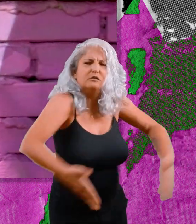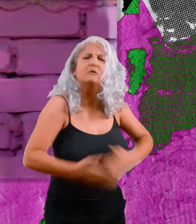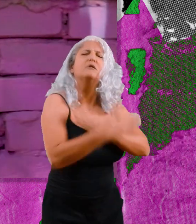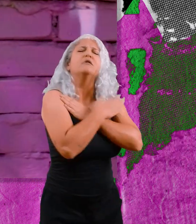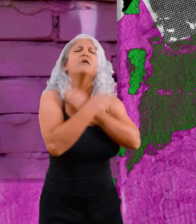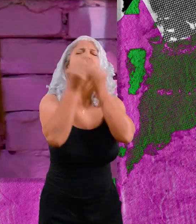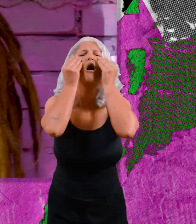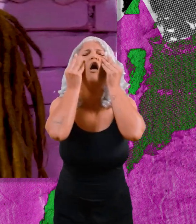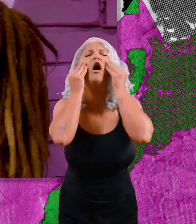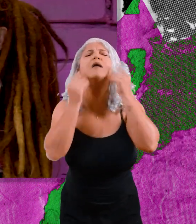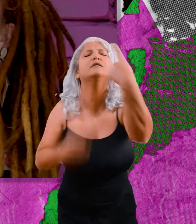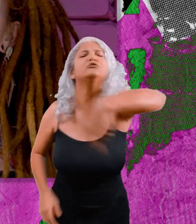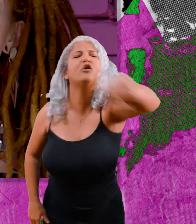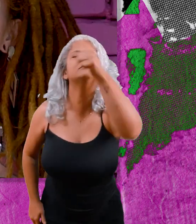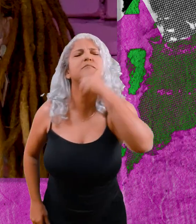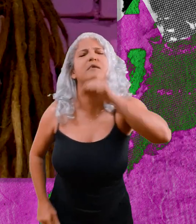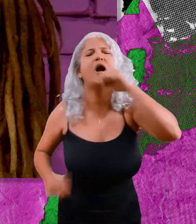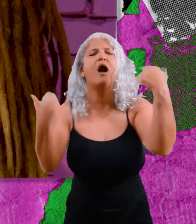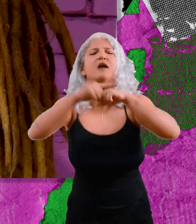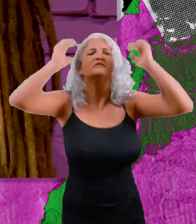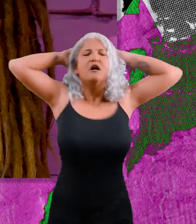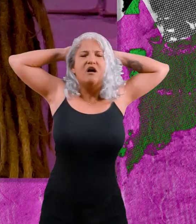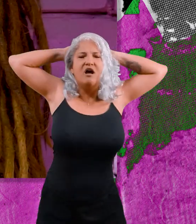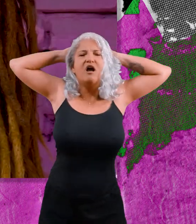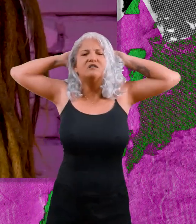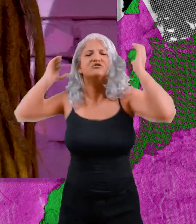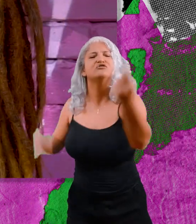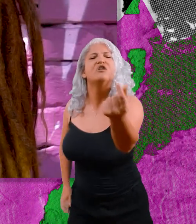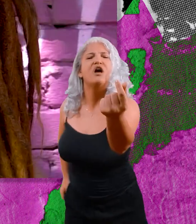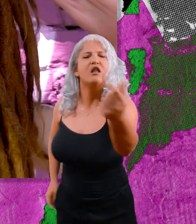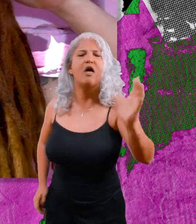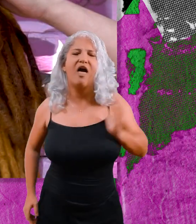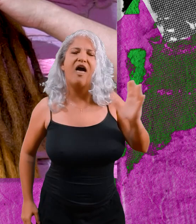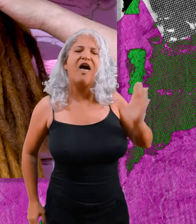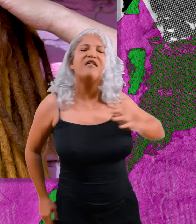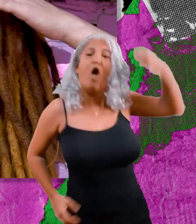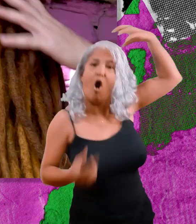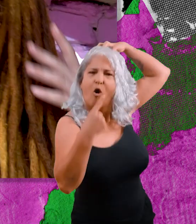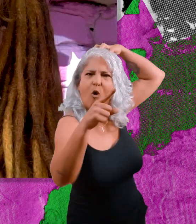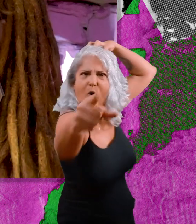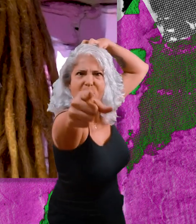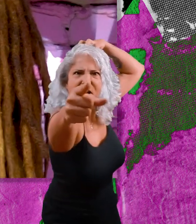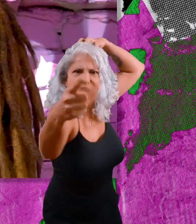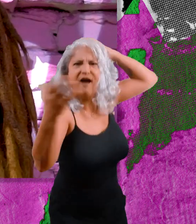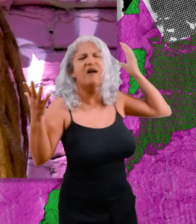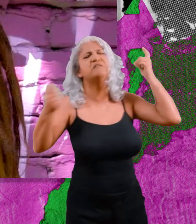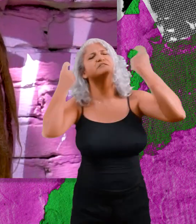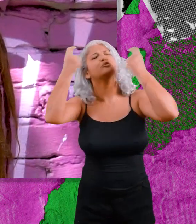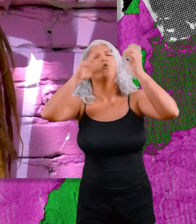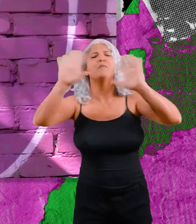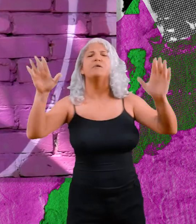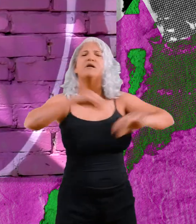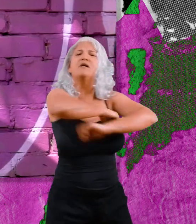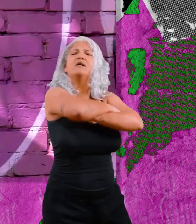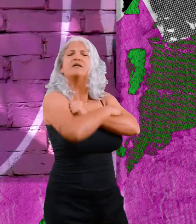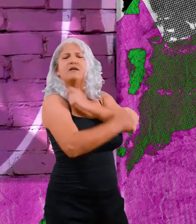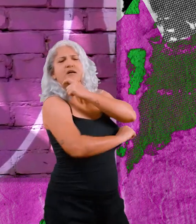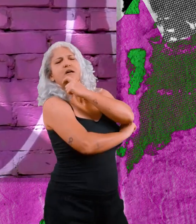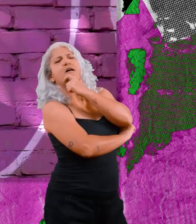vez que a nossa mãe chorou, é de vocês riu. Então, vira de costa e mão na cabeça, que a tua grana te tornou réu.